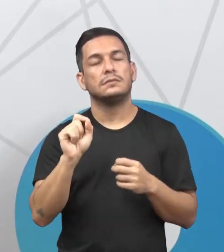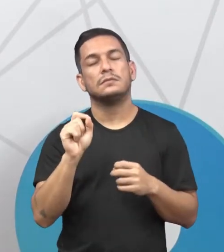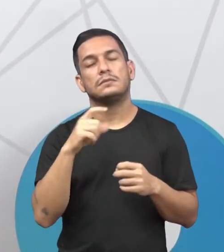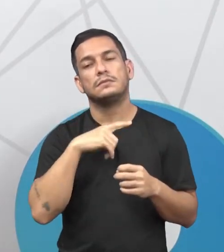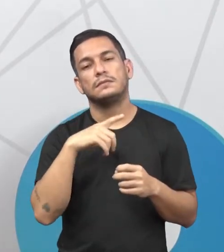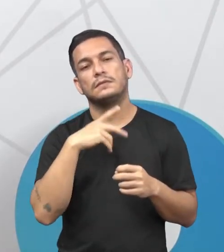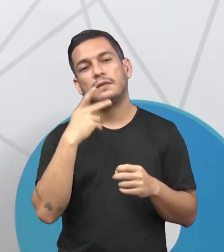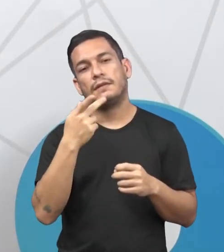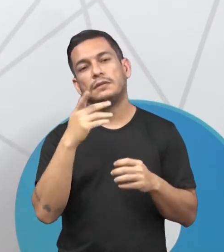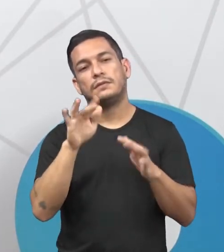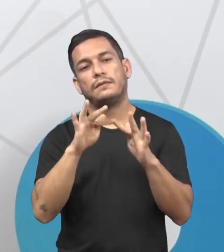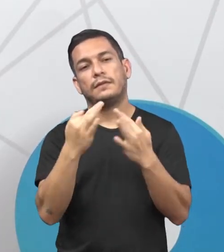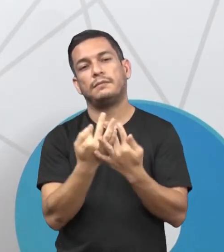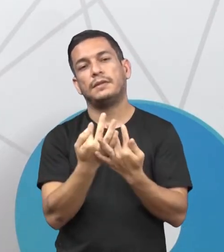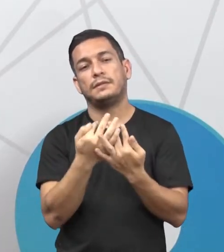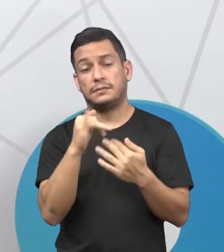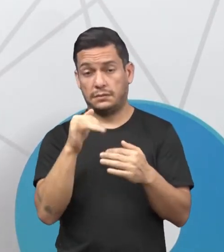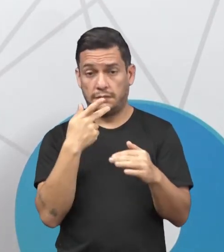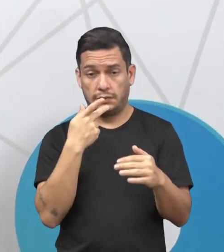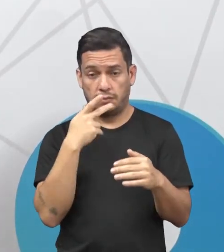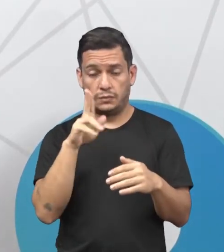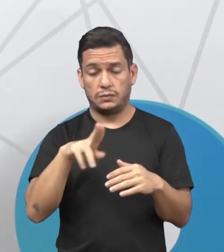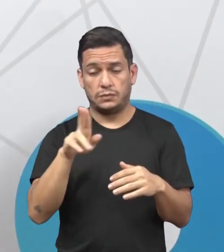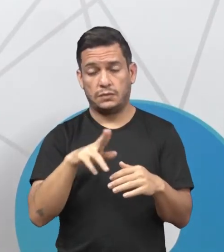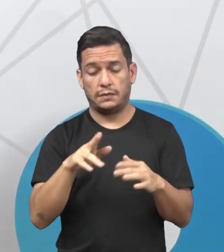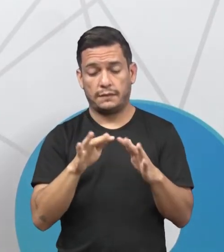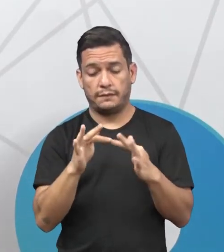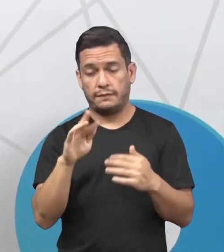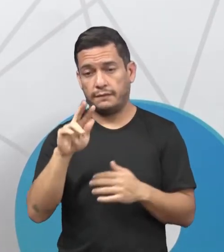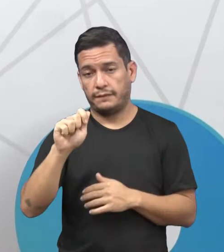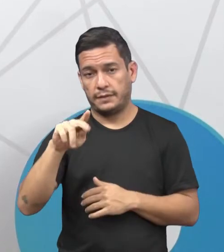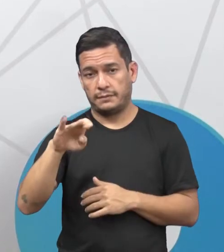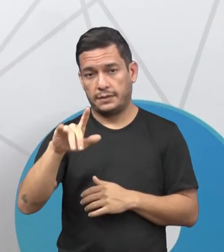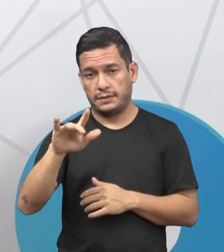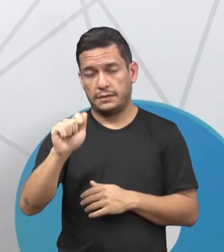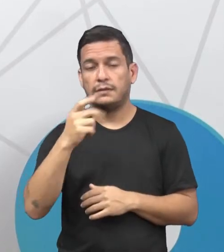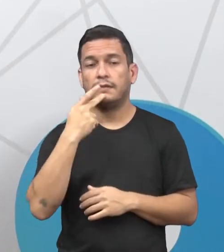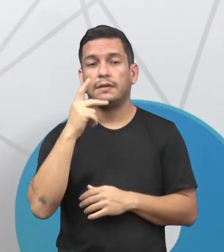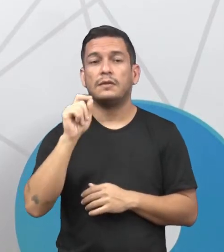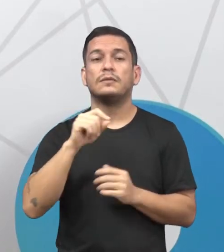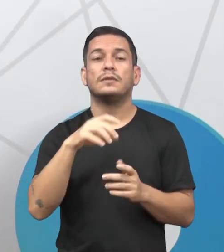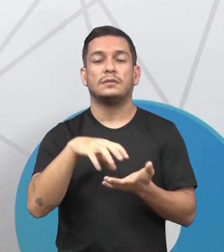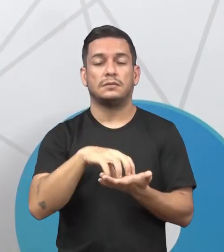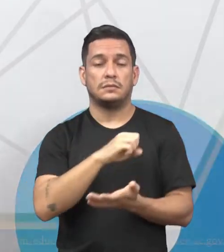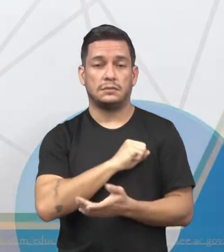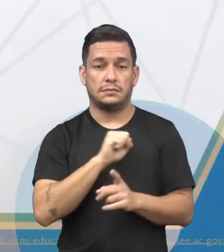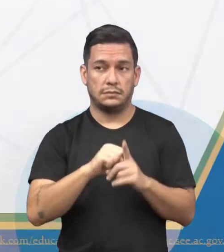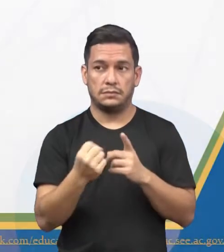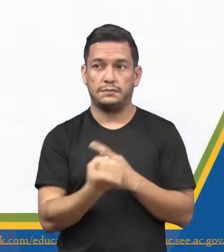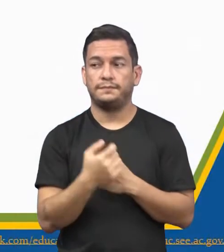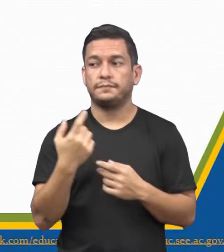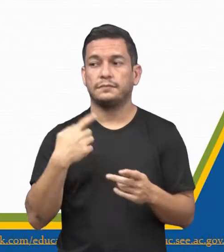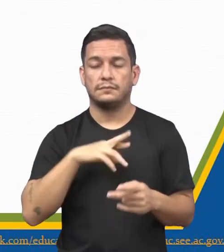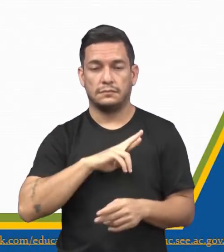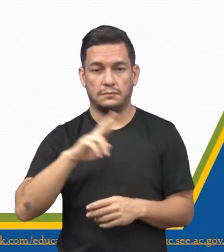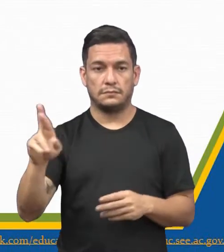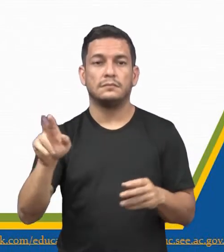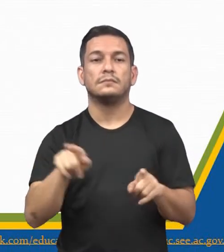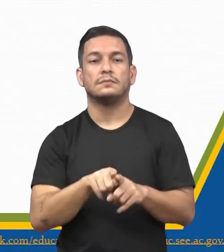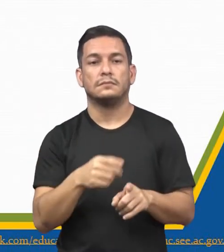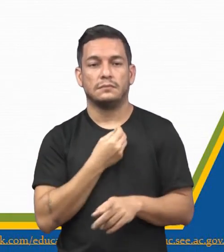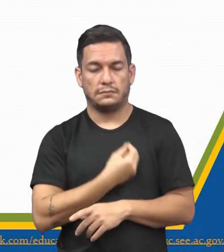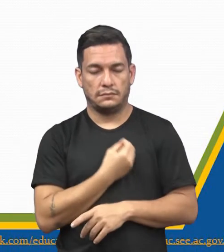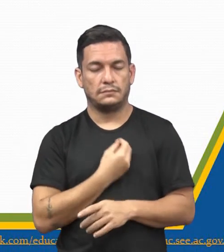falando de família. Se ele falou de família, ele vai falar alguma coisa sobre instituição social, religião e